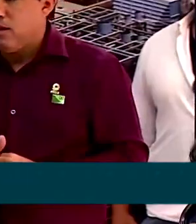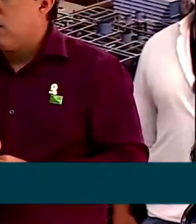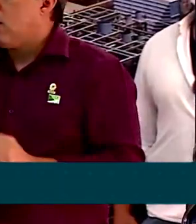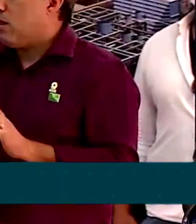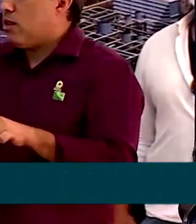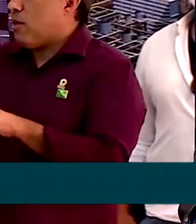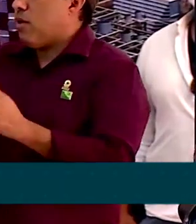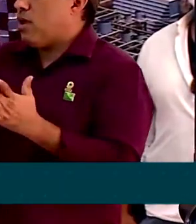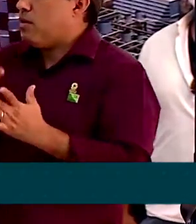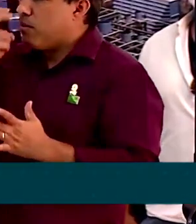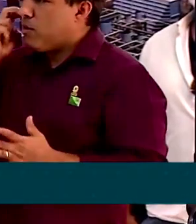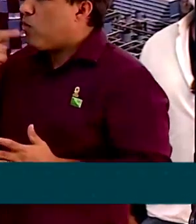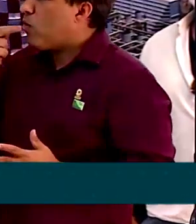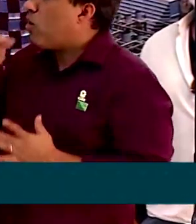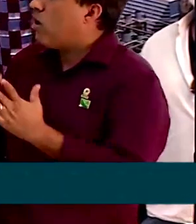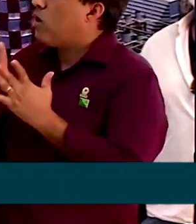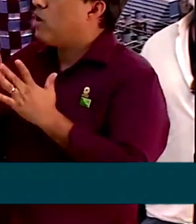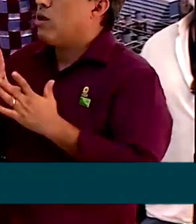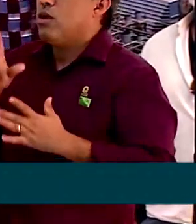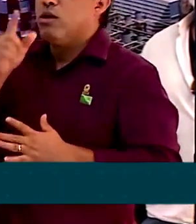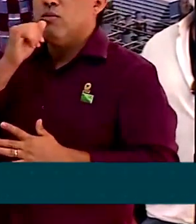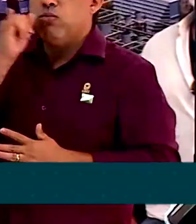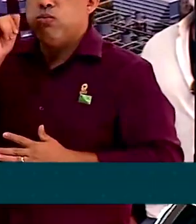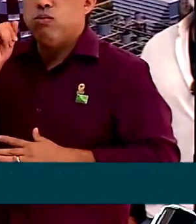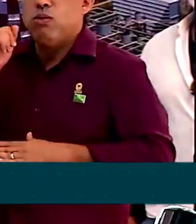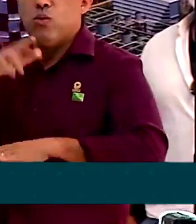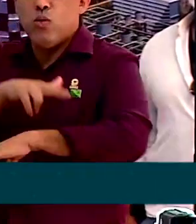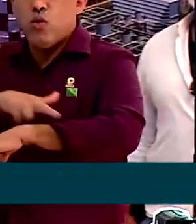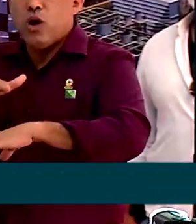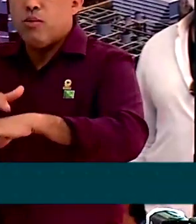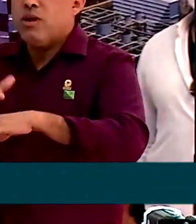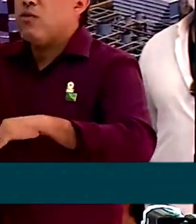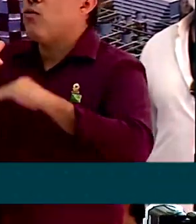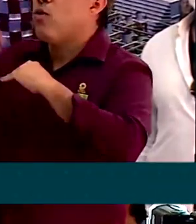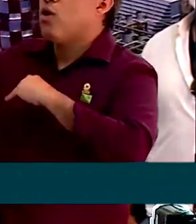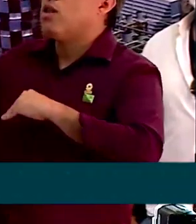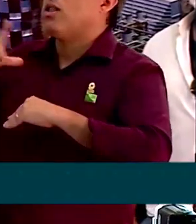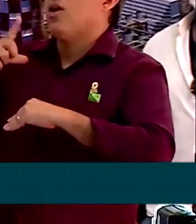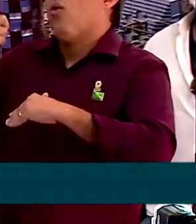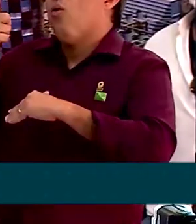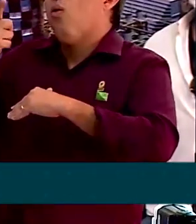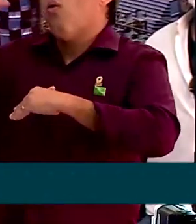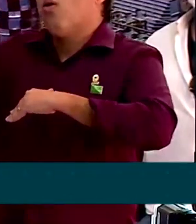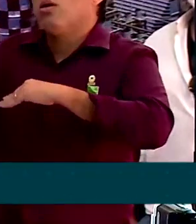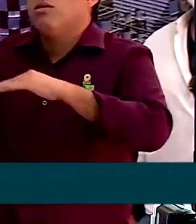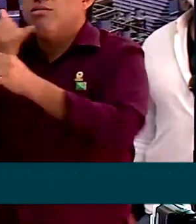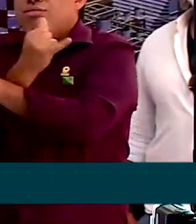A energia de Roraima, que vinha lá de Gúria, agora não vem mais, são de termoelétricas, né?